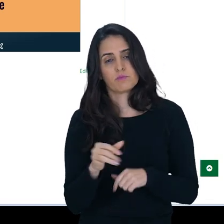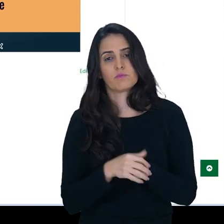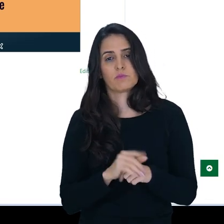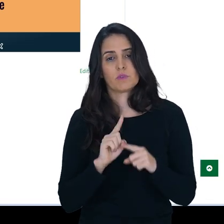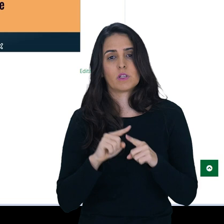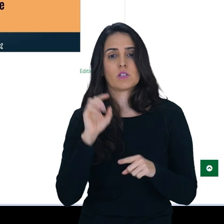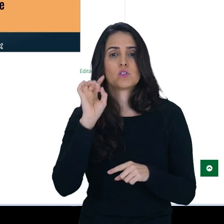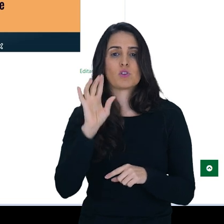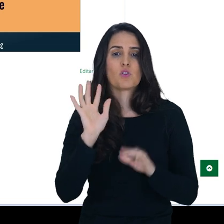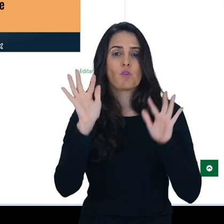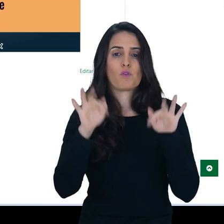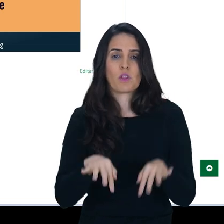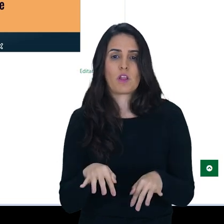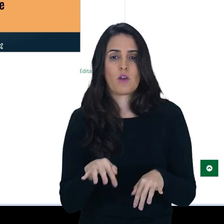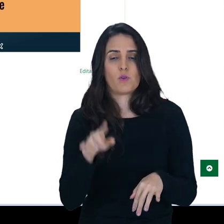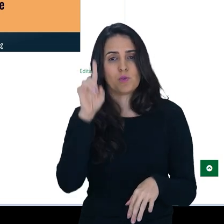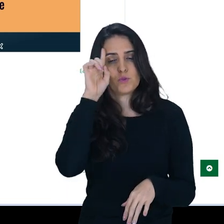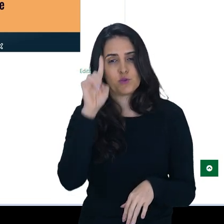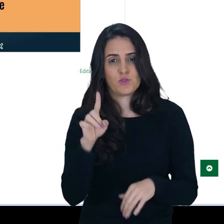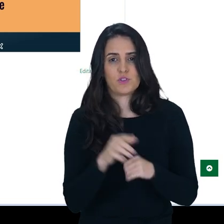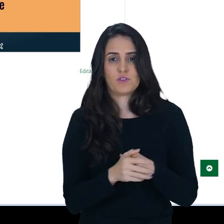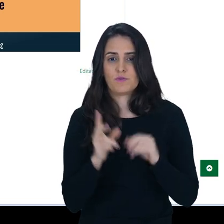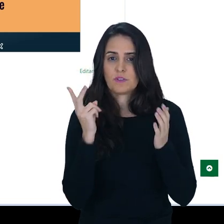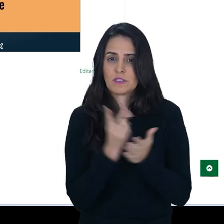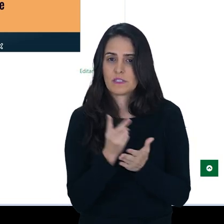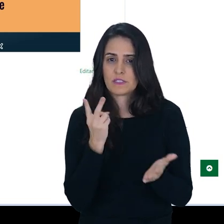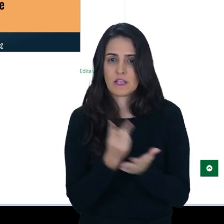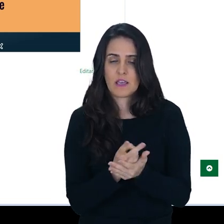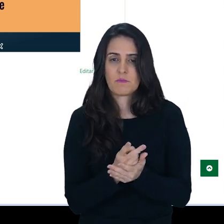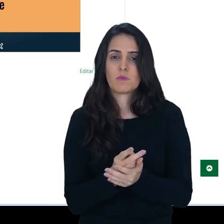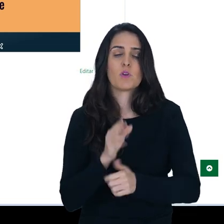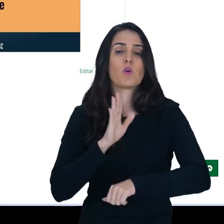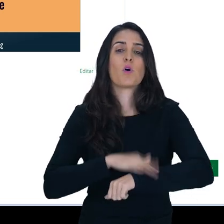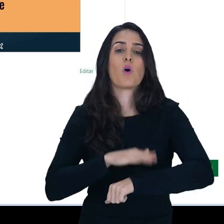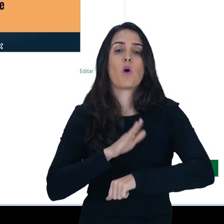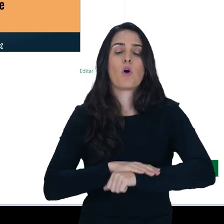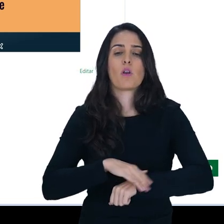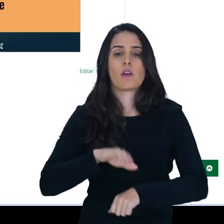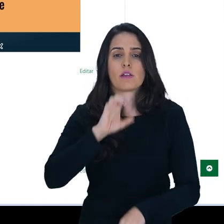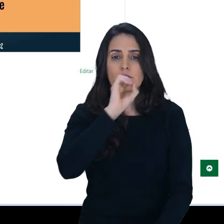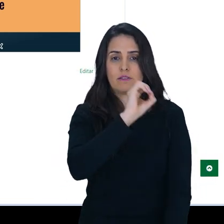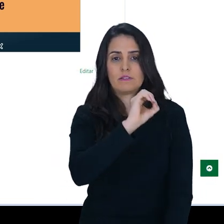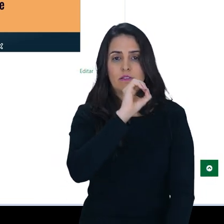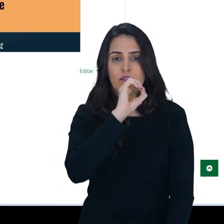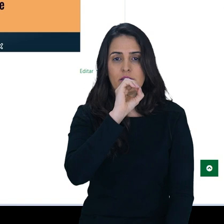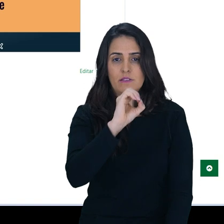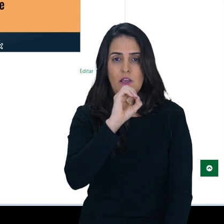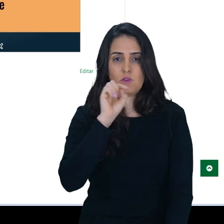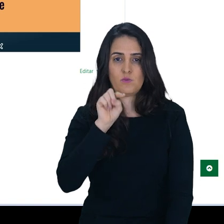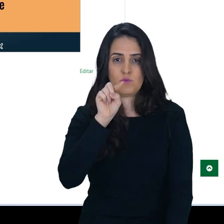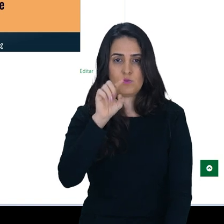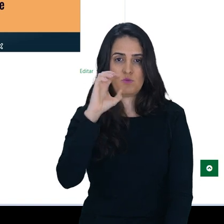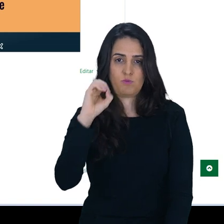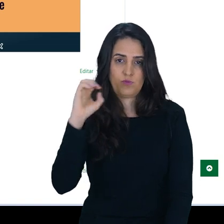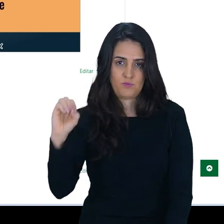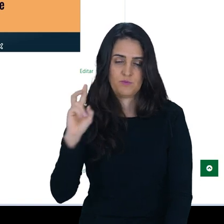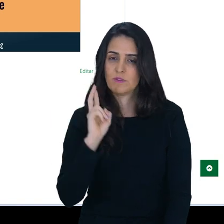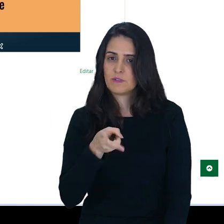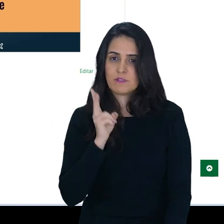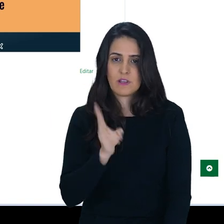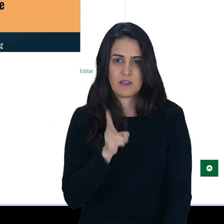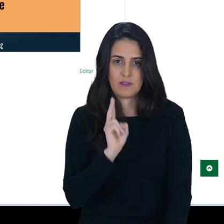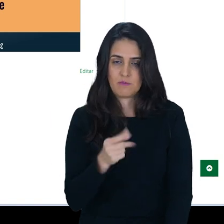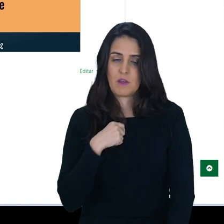aluno só vai conseguir acessar no final do dia. Então sempre mantenha o padrão, o dia que a semana vai iniciar e o